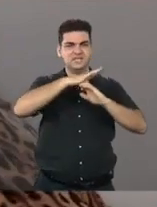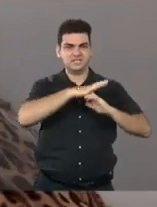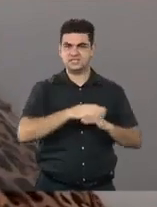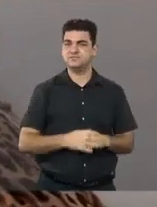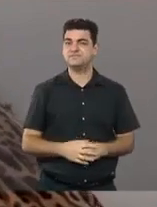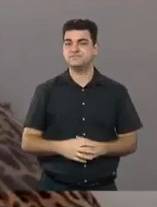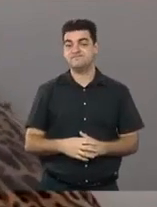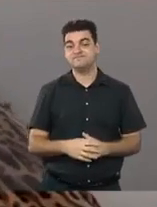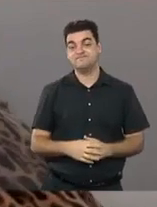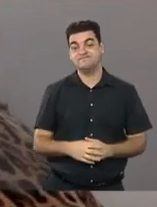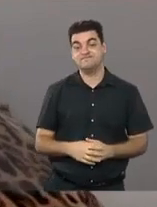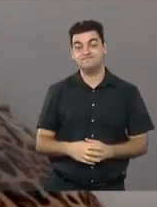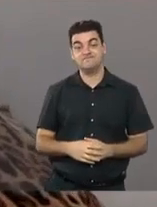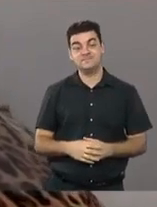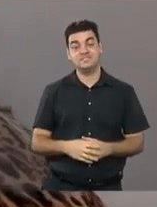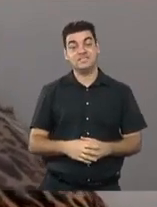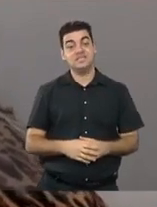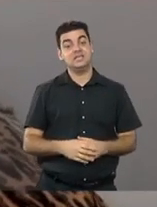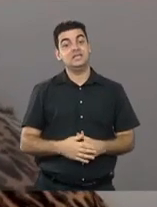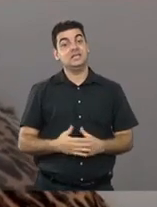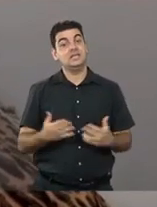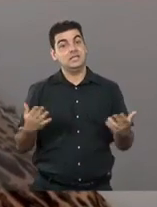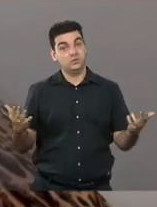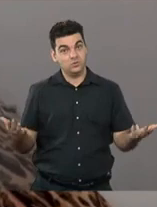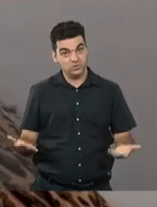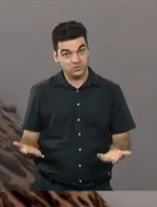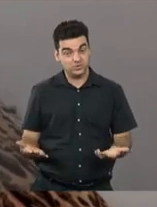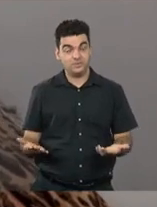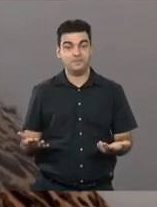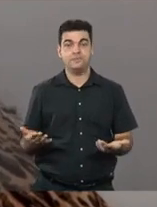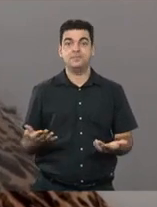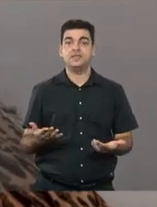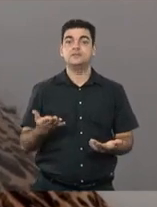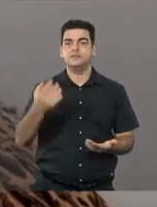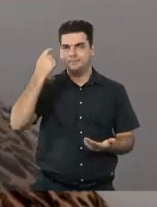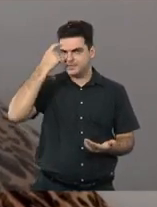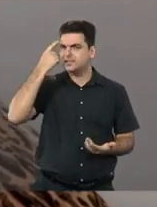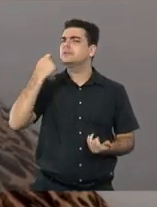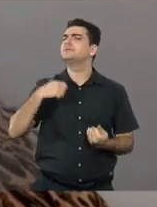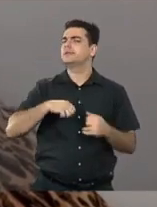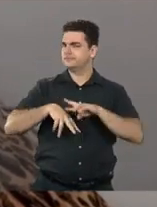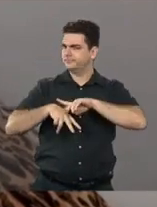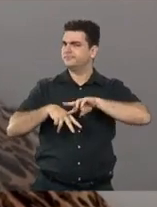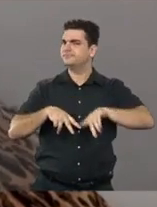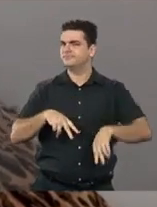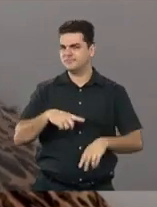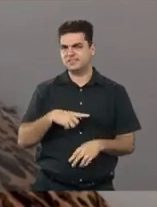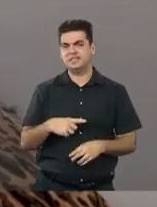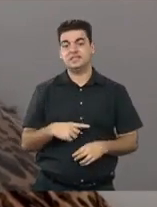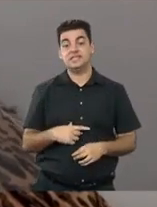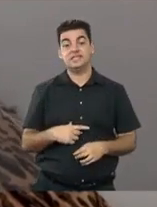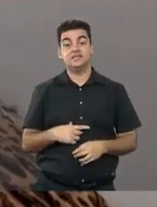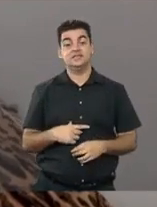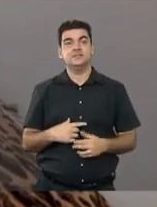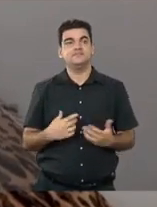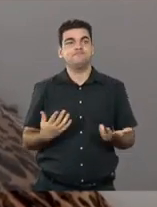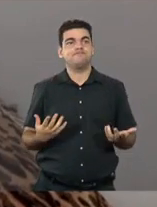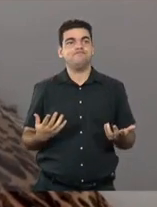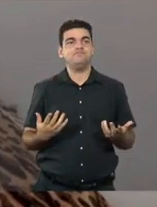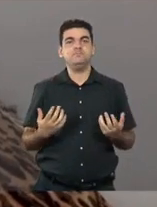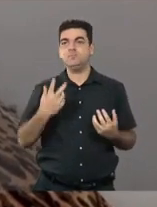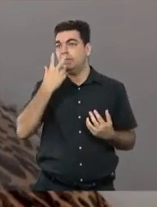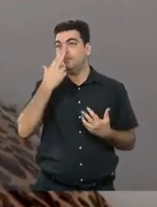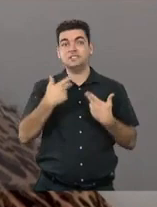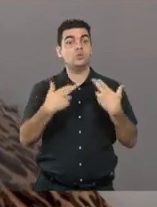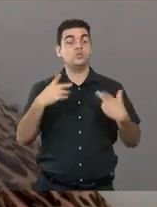E não quer dizer que você não erra, você pede desculpa e tal. E a diversidade, Joana e Duda, sempre foi uma coisa nossa